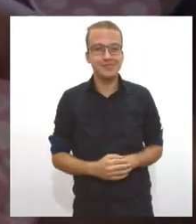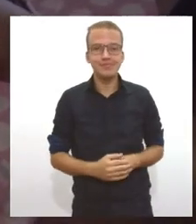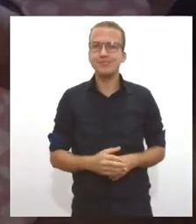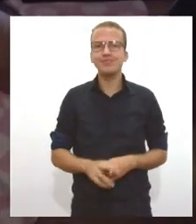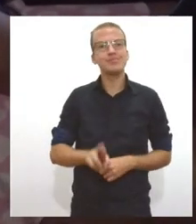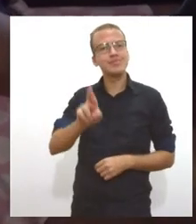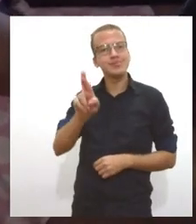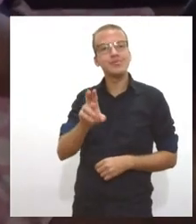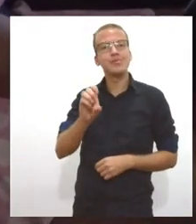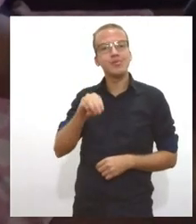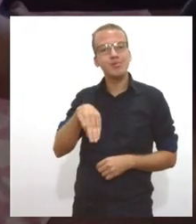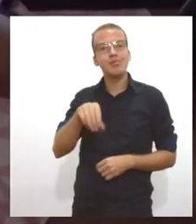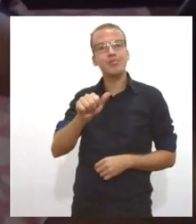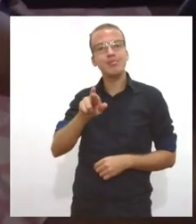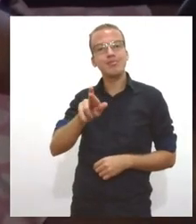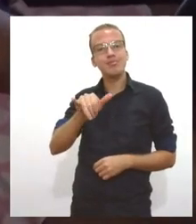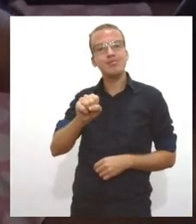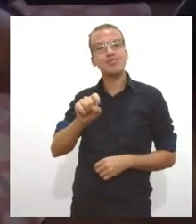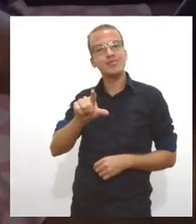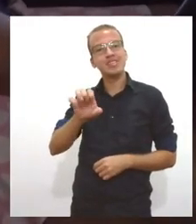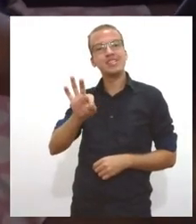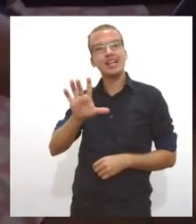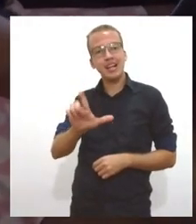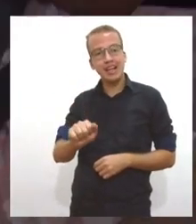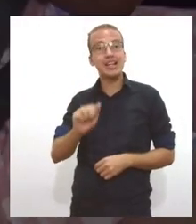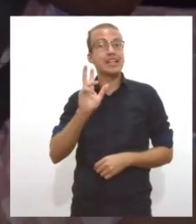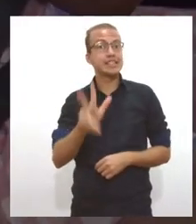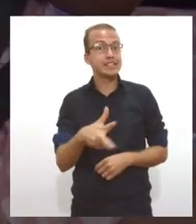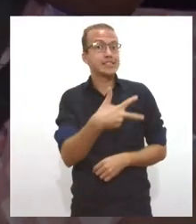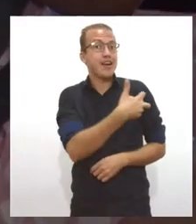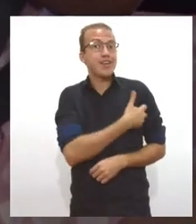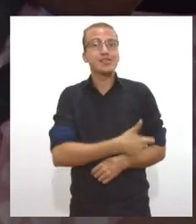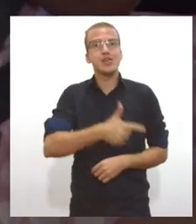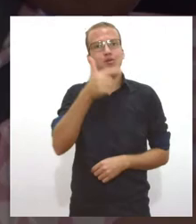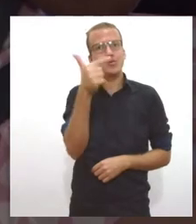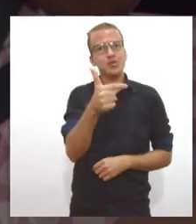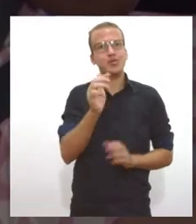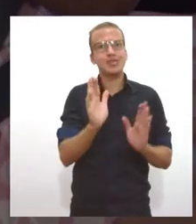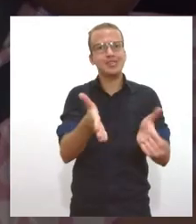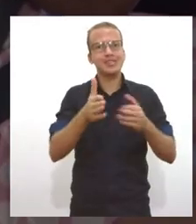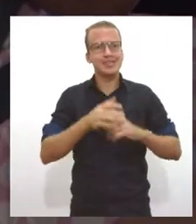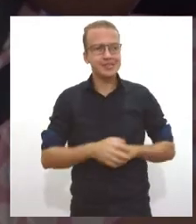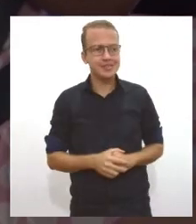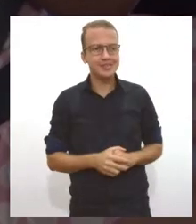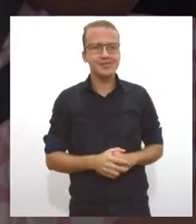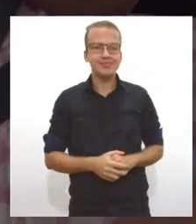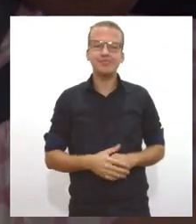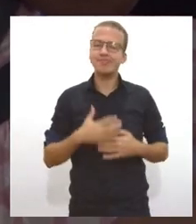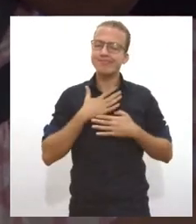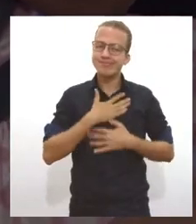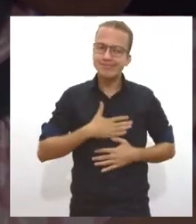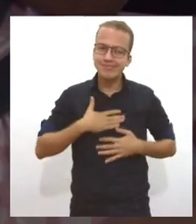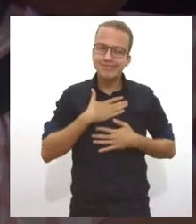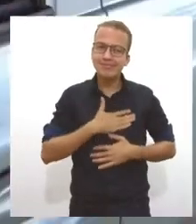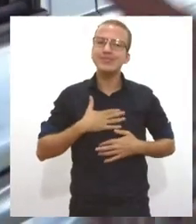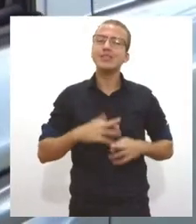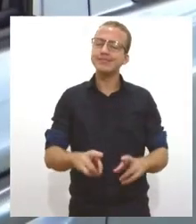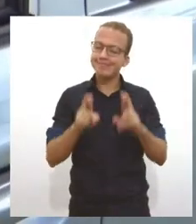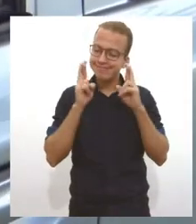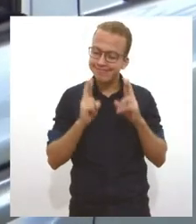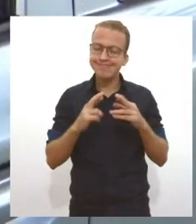dessas que já cumpriu o ciclo vacinal. Satisfeita, né? Tomara que dê tudo certo.